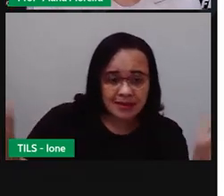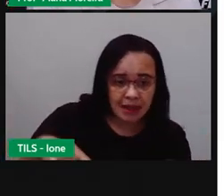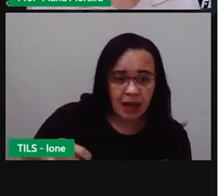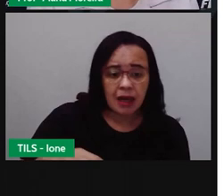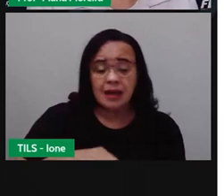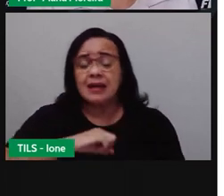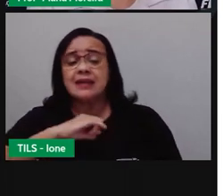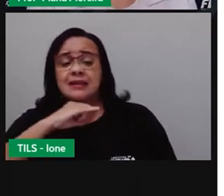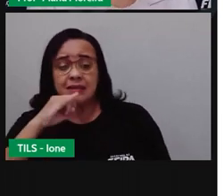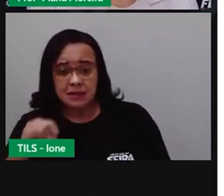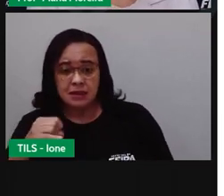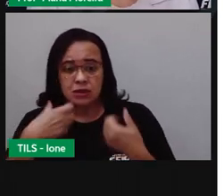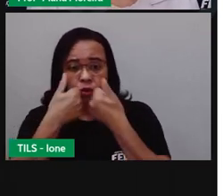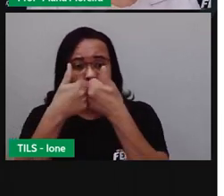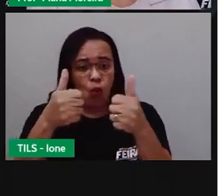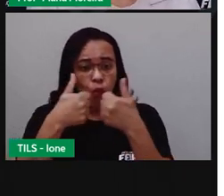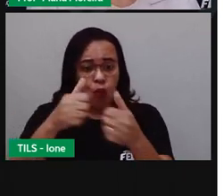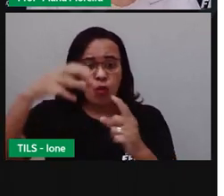tudo isso.